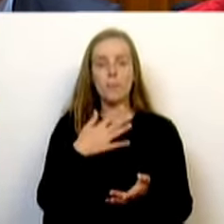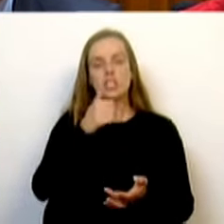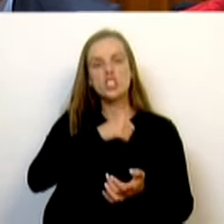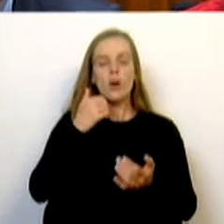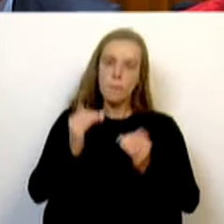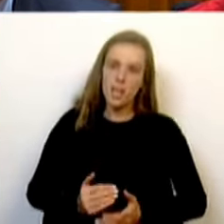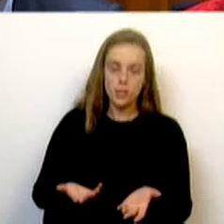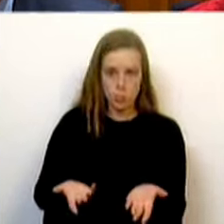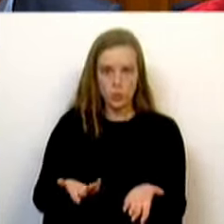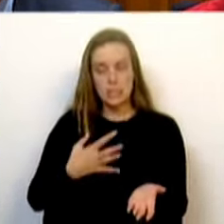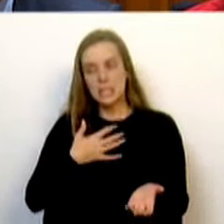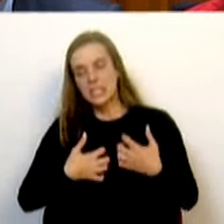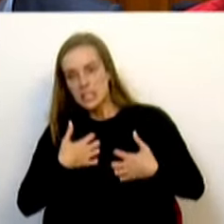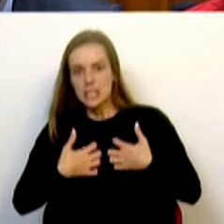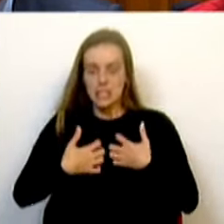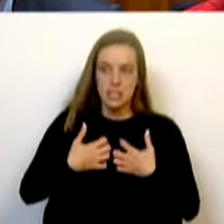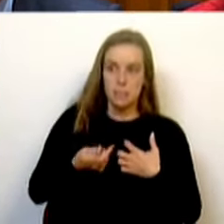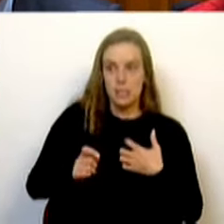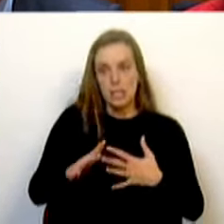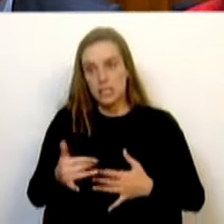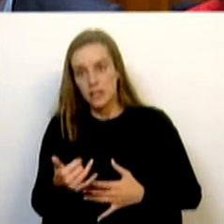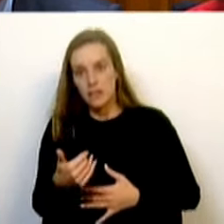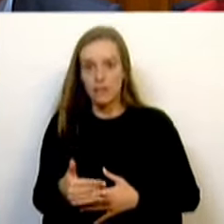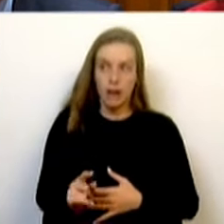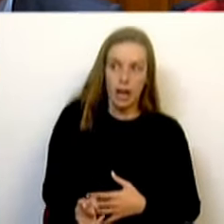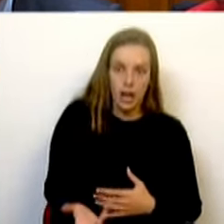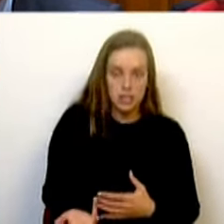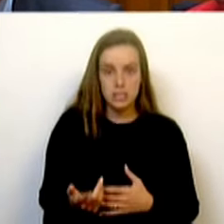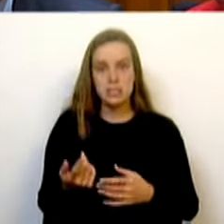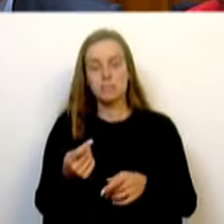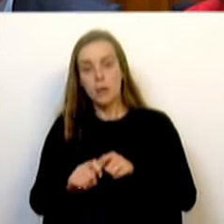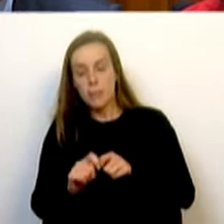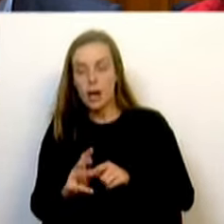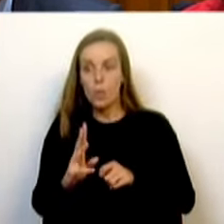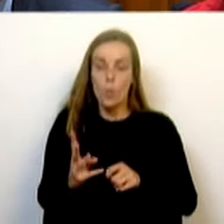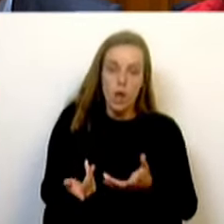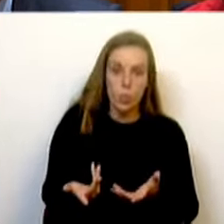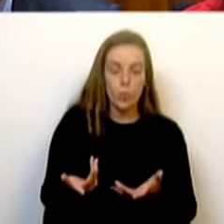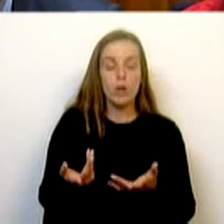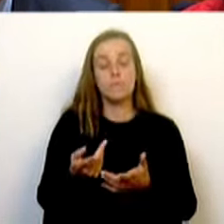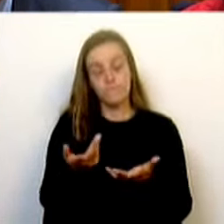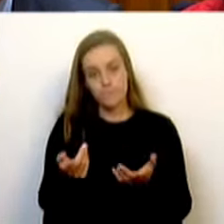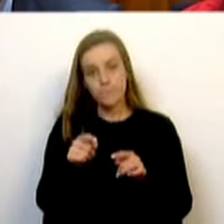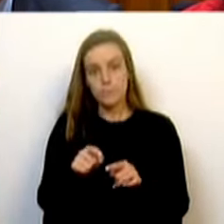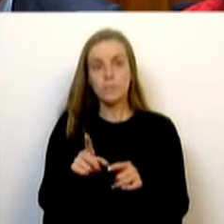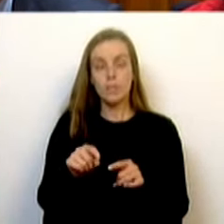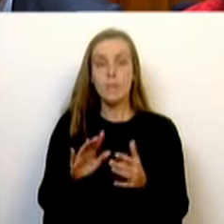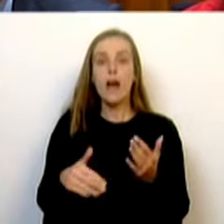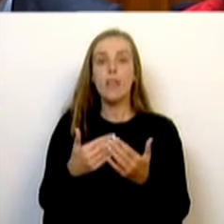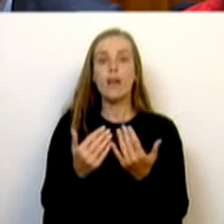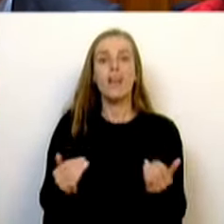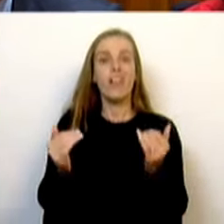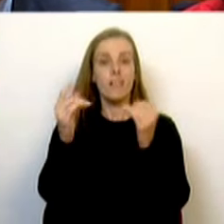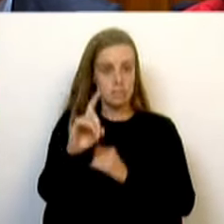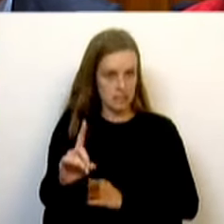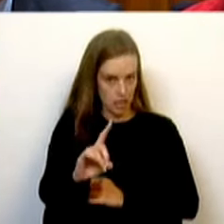de saber o que é que vai acontecer no mês seguinte e qual vai ser a prestação seguinte. Segundo lugar, para as famílias que estão até ao sexto escalão,